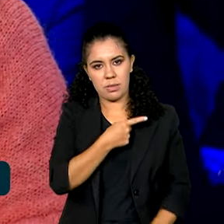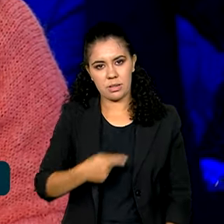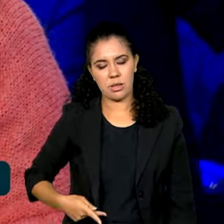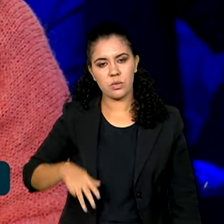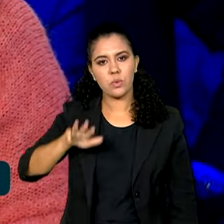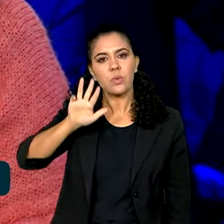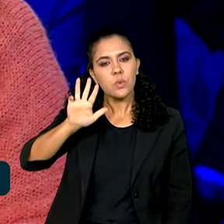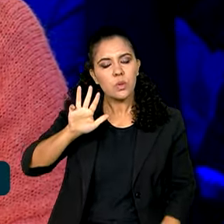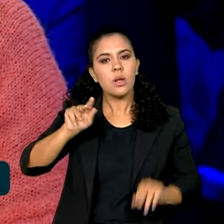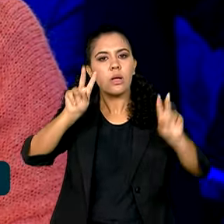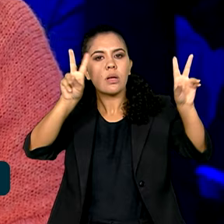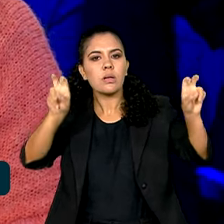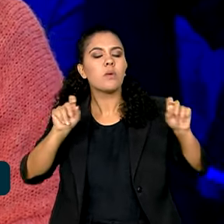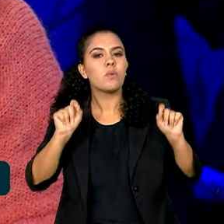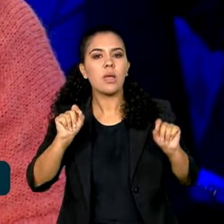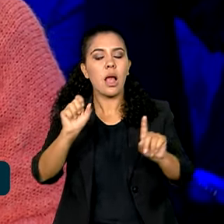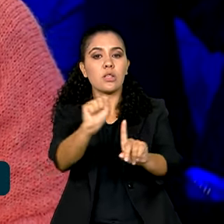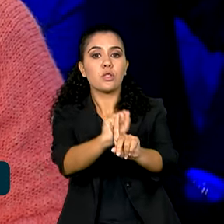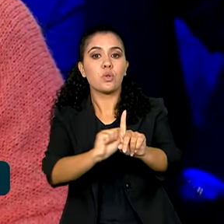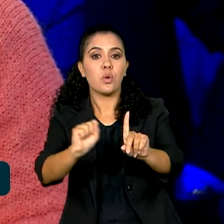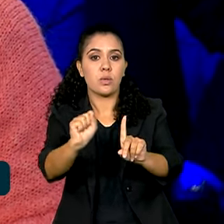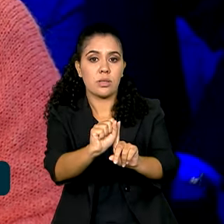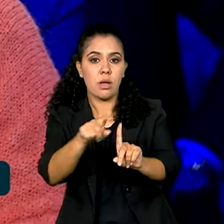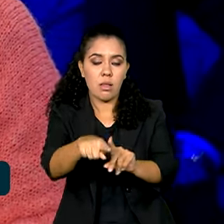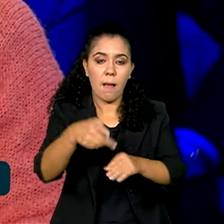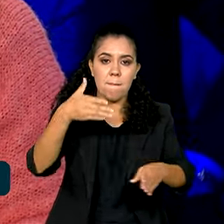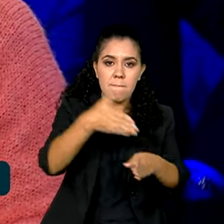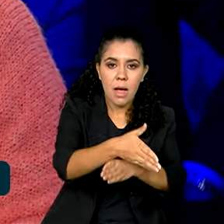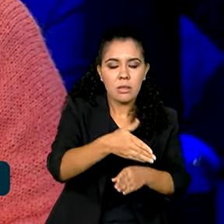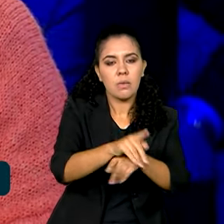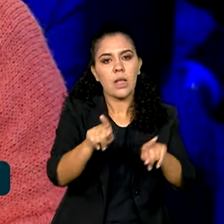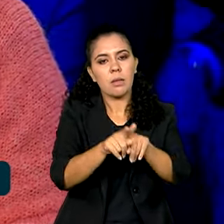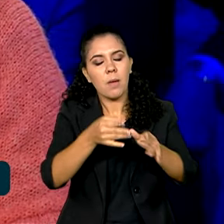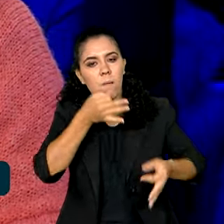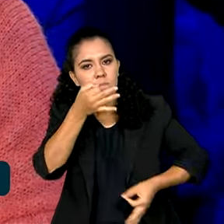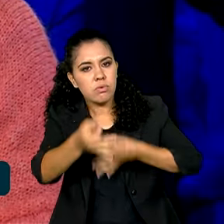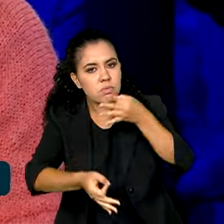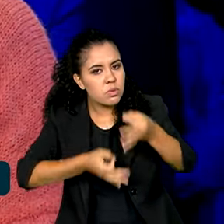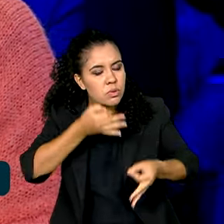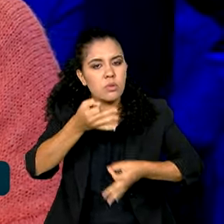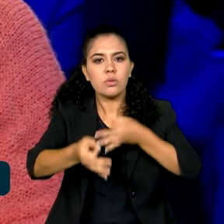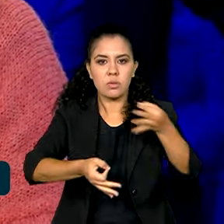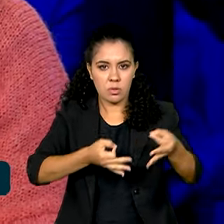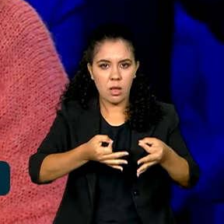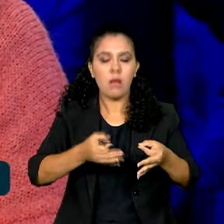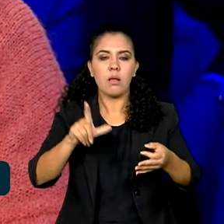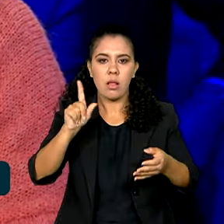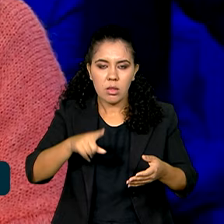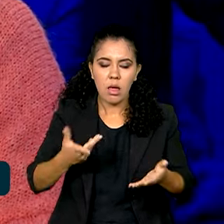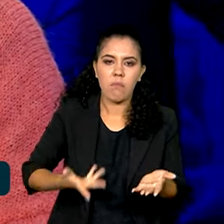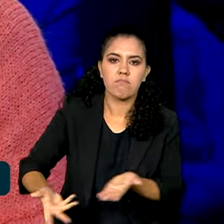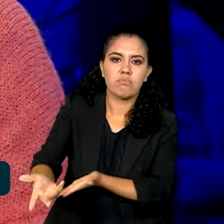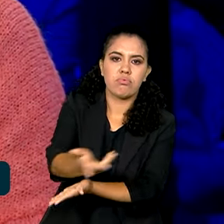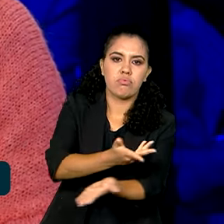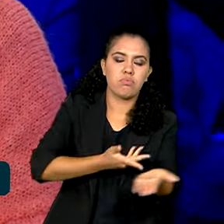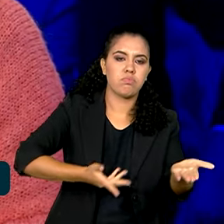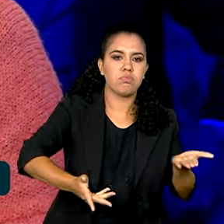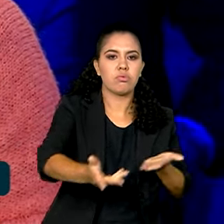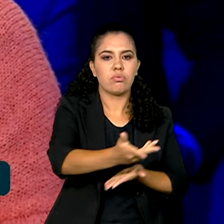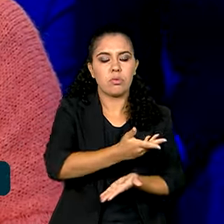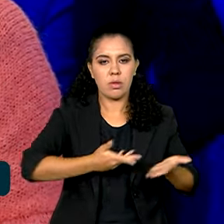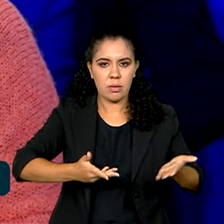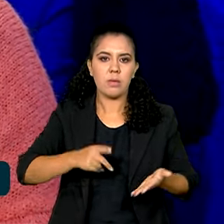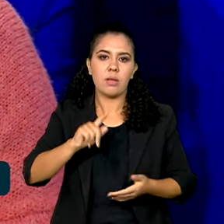de ter a participação e o que se define no Brasil como controle social, como parte